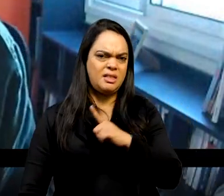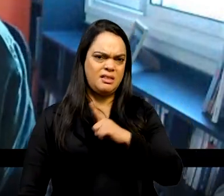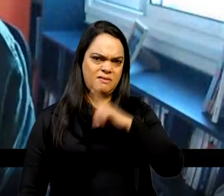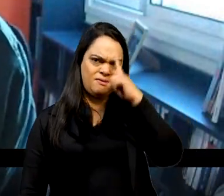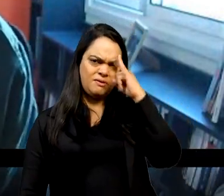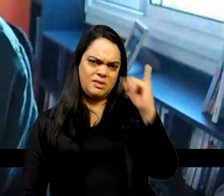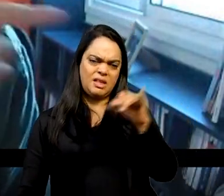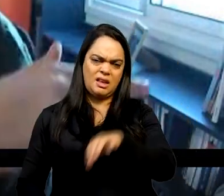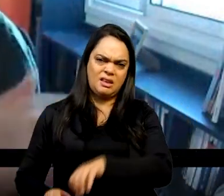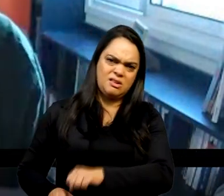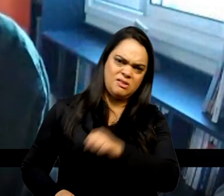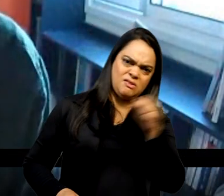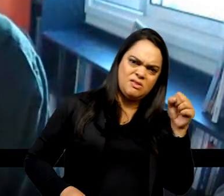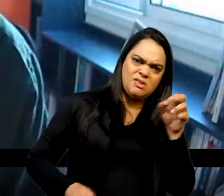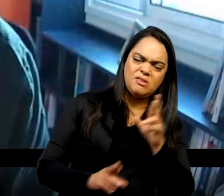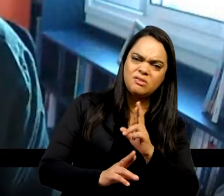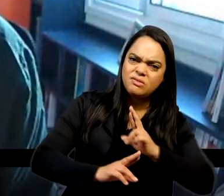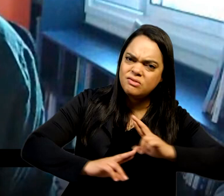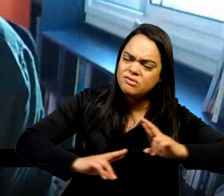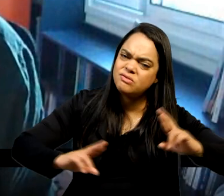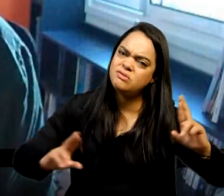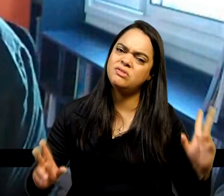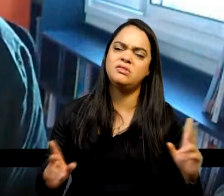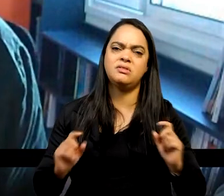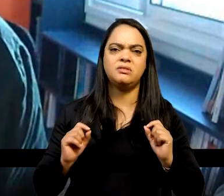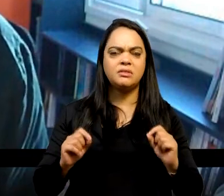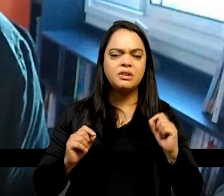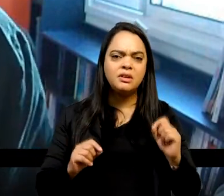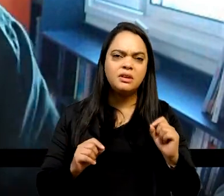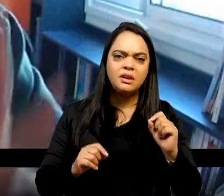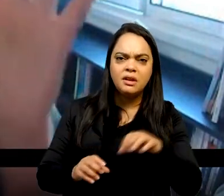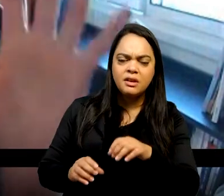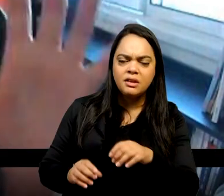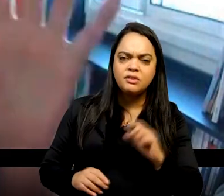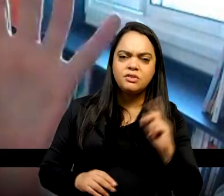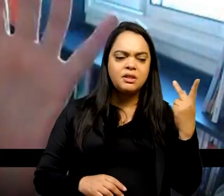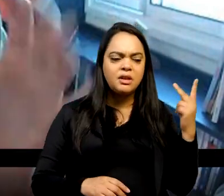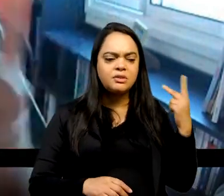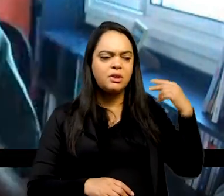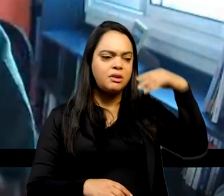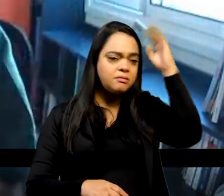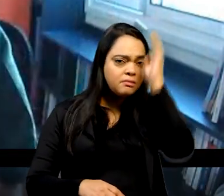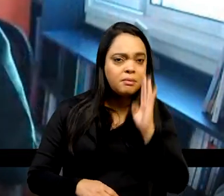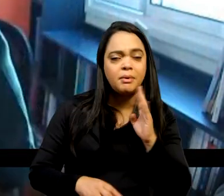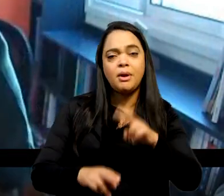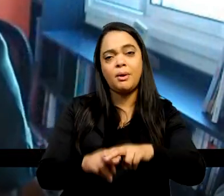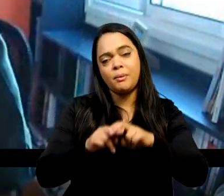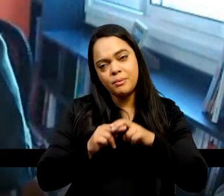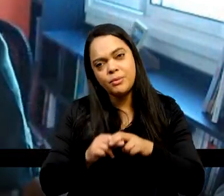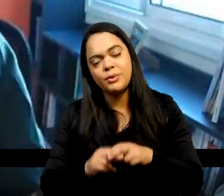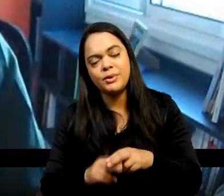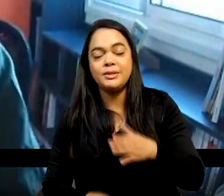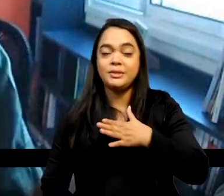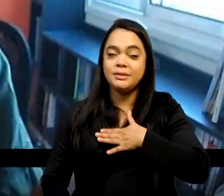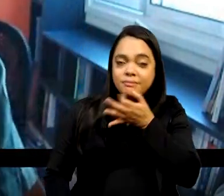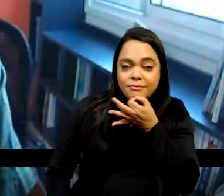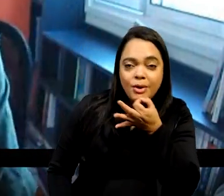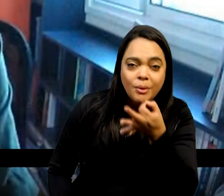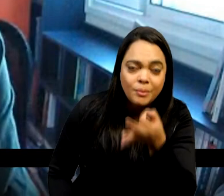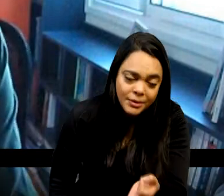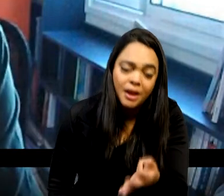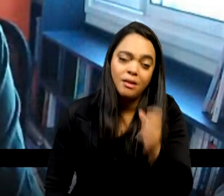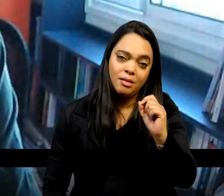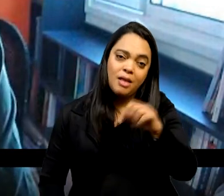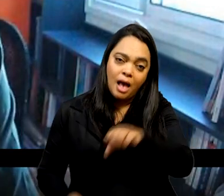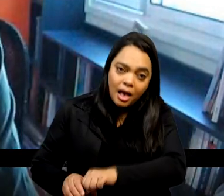revolução no processo histórico do Brasil. Então, esses são alguns motivos para eu chamar esse processo de